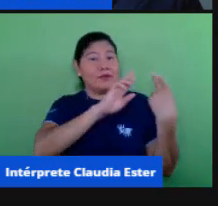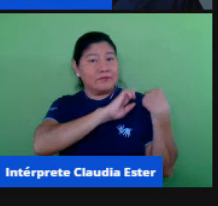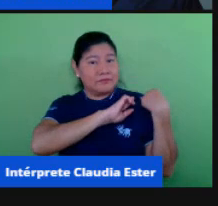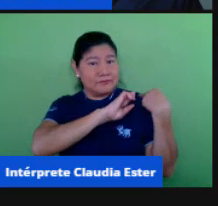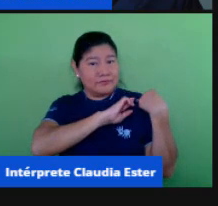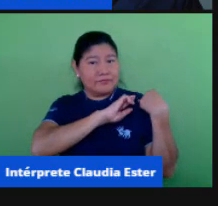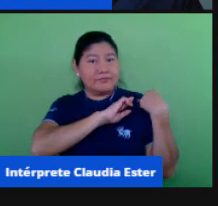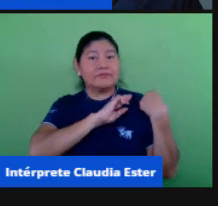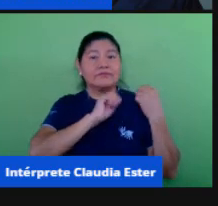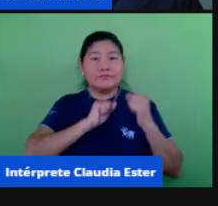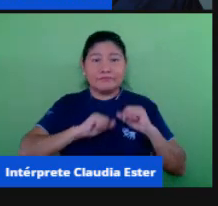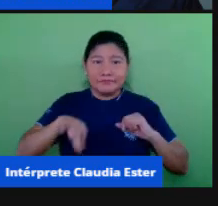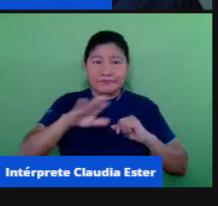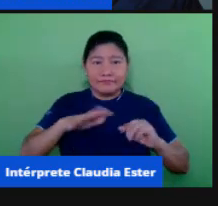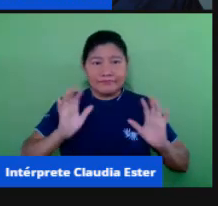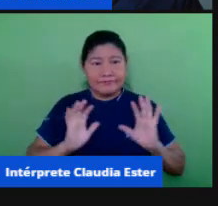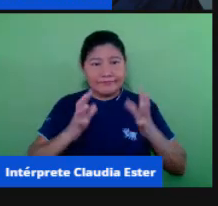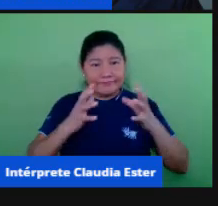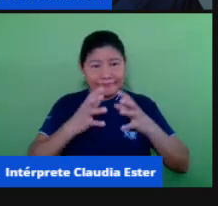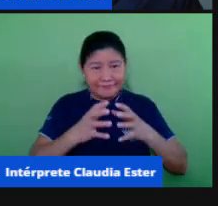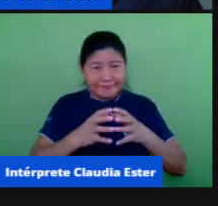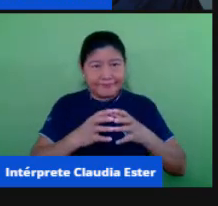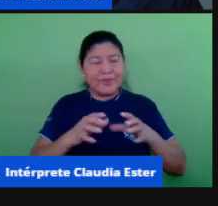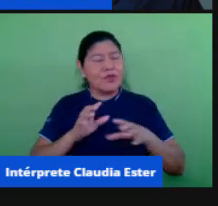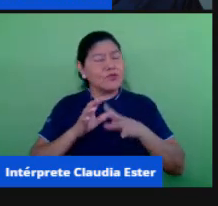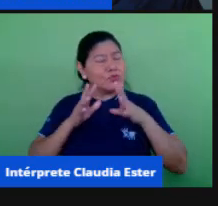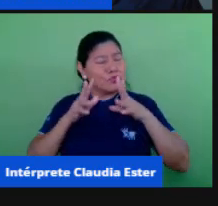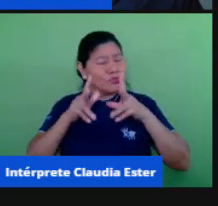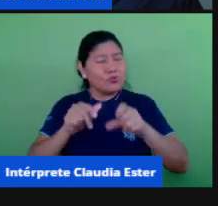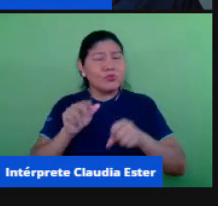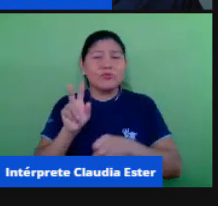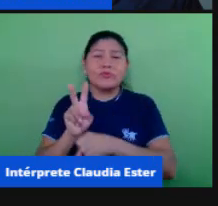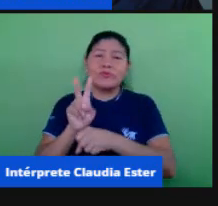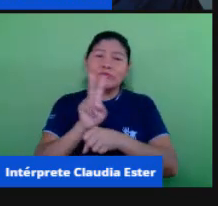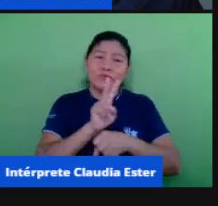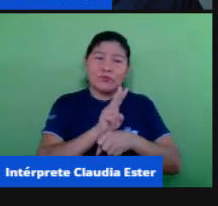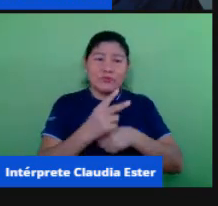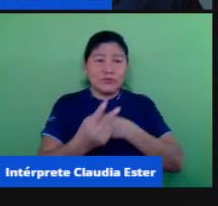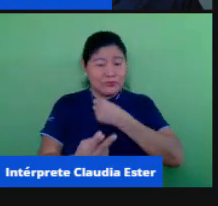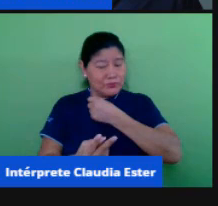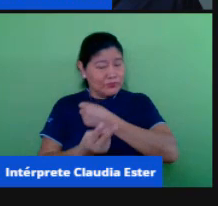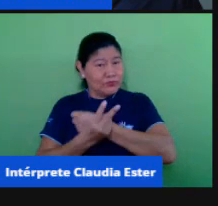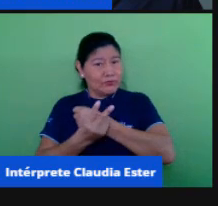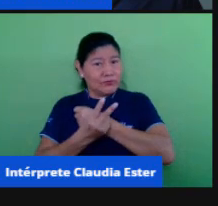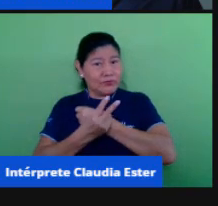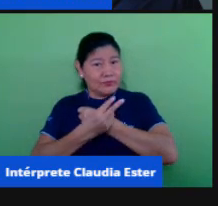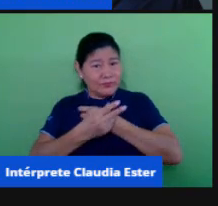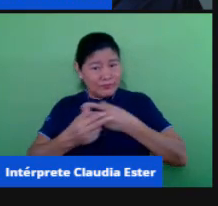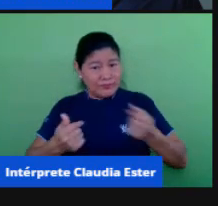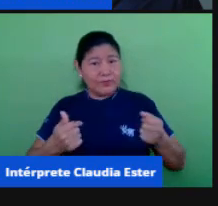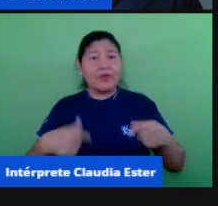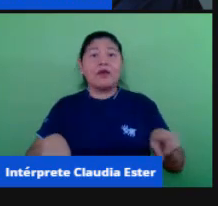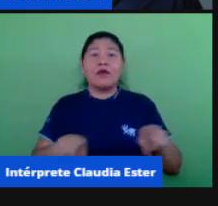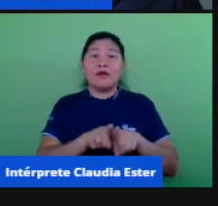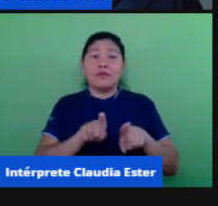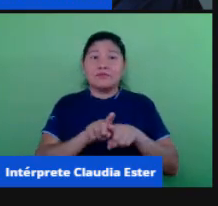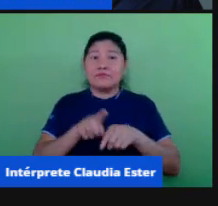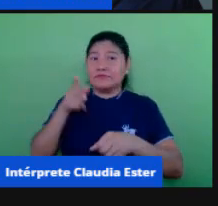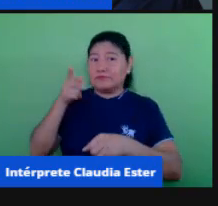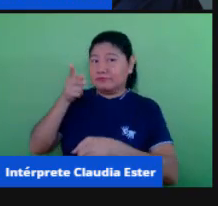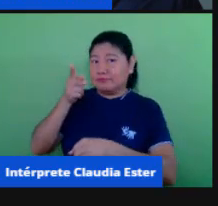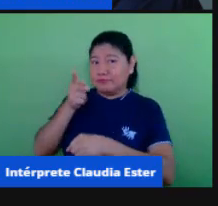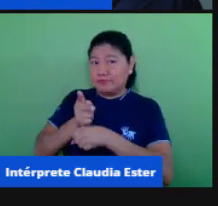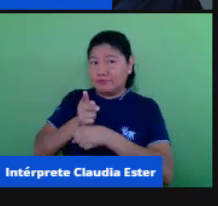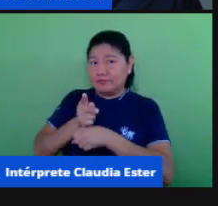a todos eles pelo cuidado no momento conosco, até mesmo a gravação dessa live está sendo